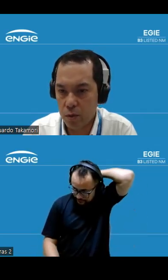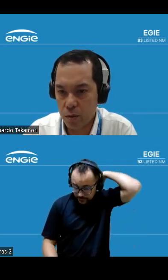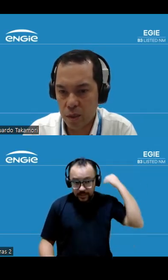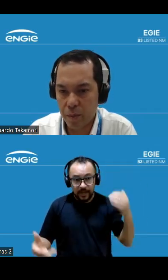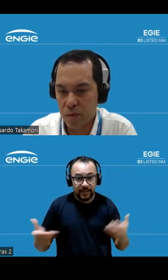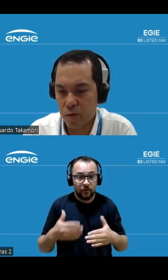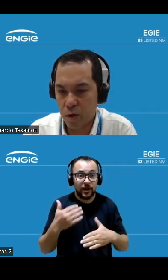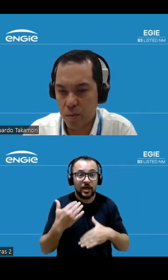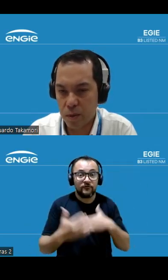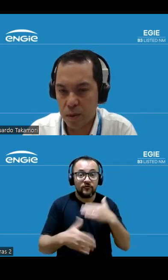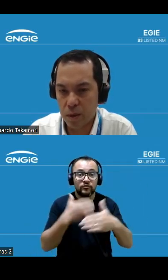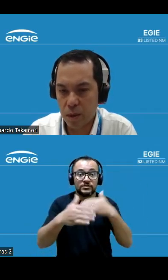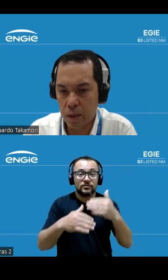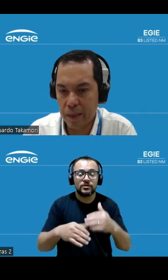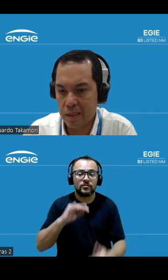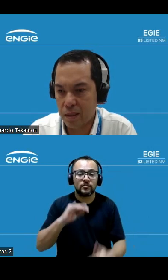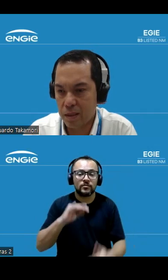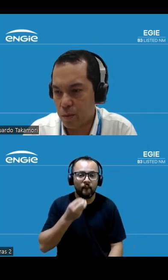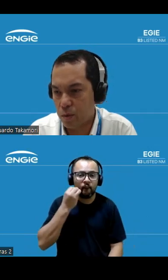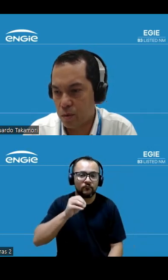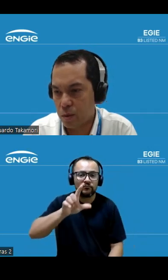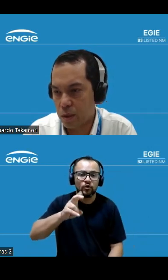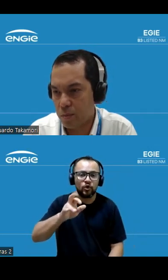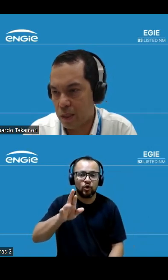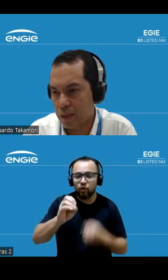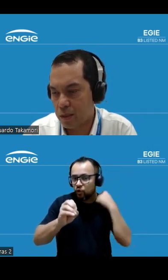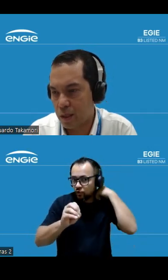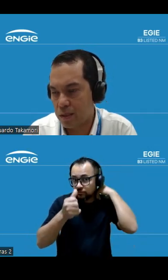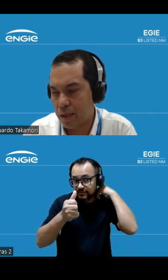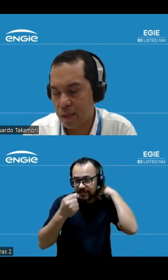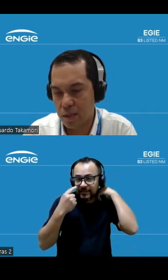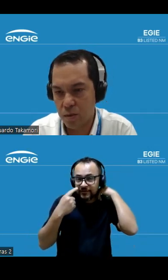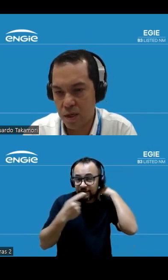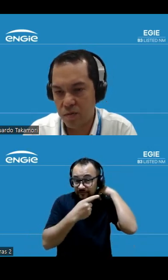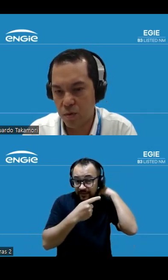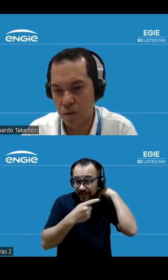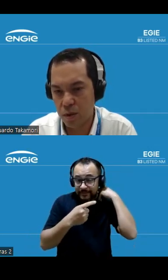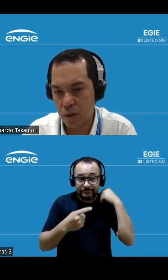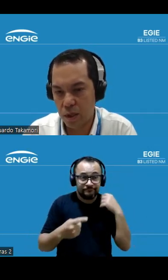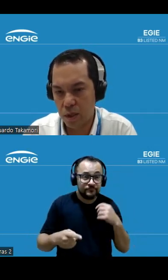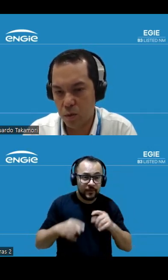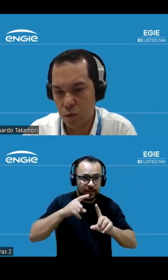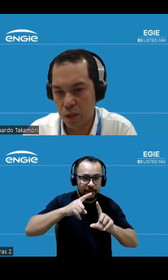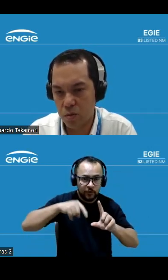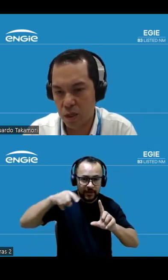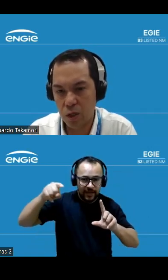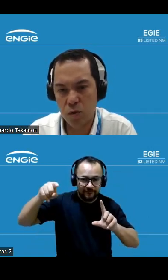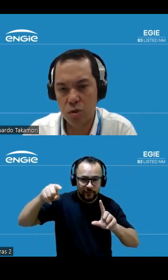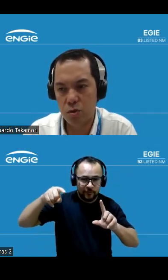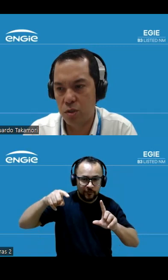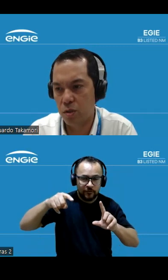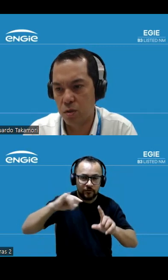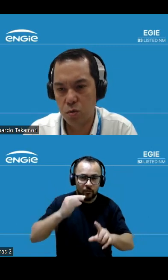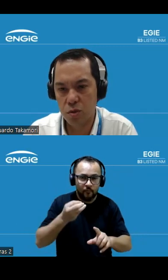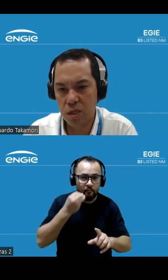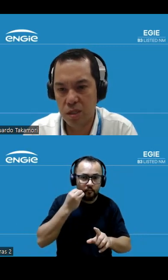lucro líquido da mesma forma apresentamos nas barras externas do gráfico lucro líquido sem nenhum